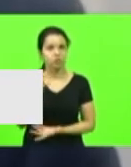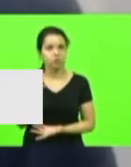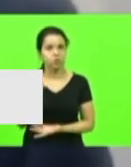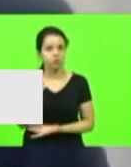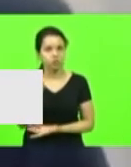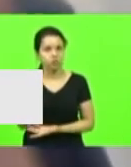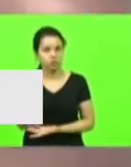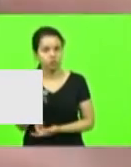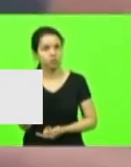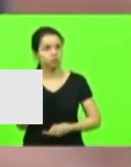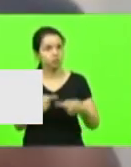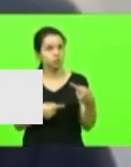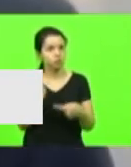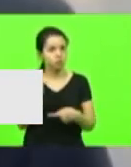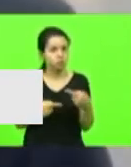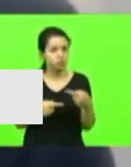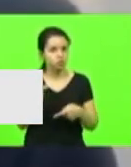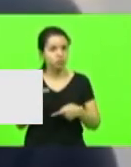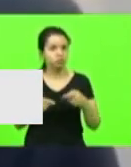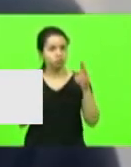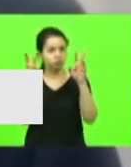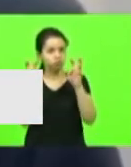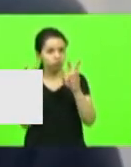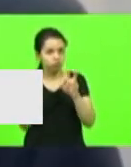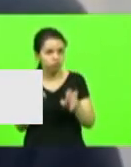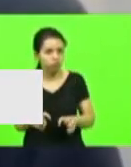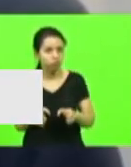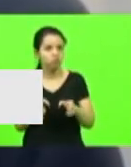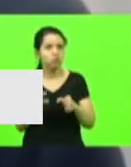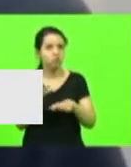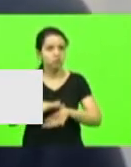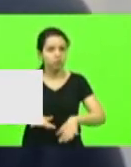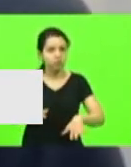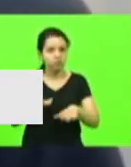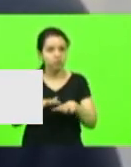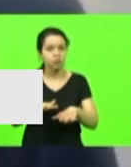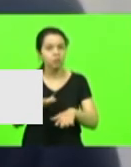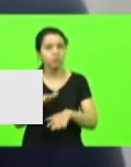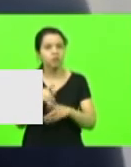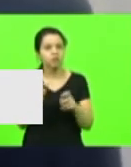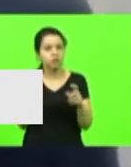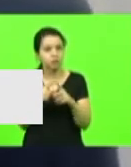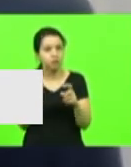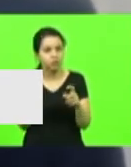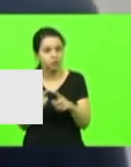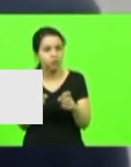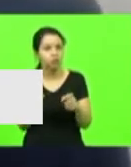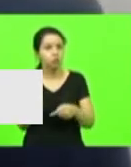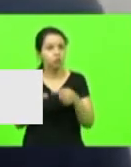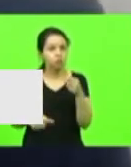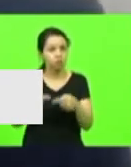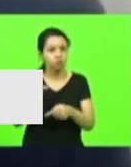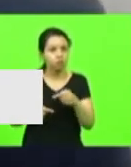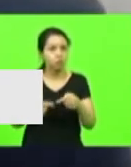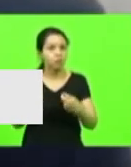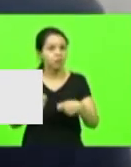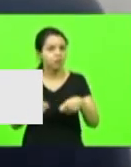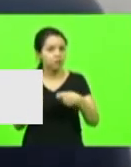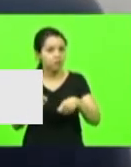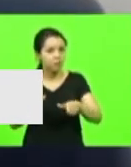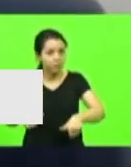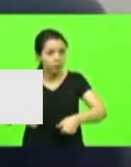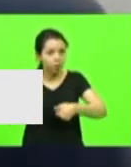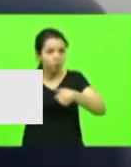discussão, subir para Brasília a discussão, para que a gente possa melhorar o teto repassado pelo